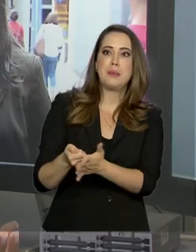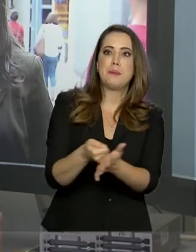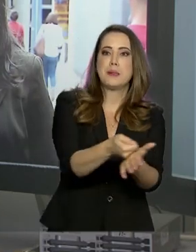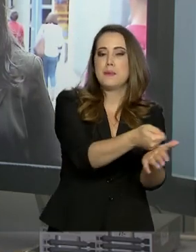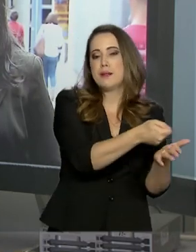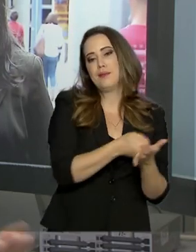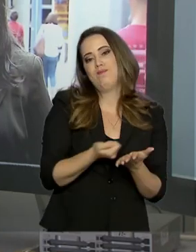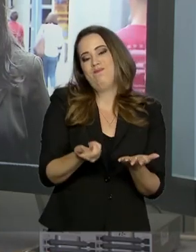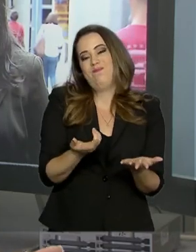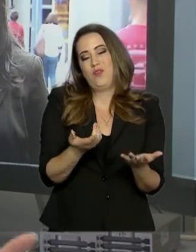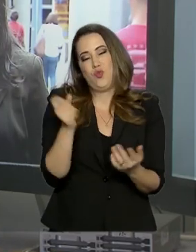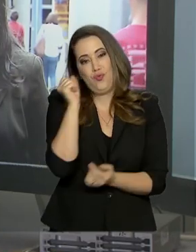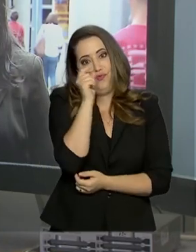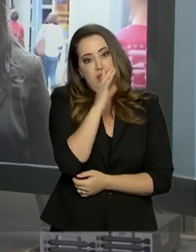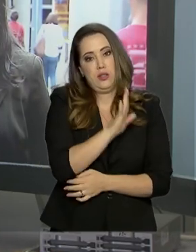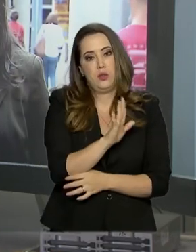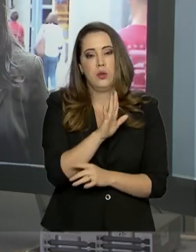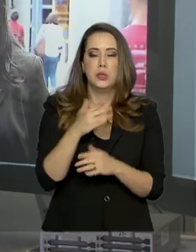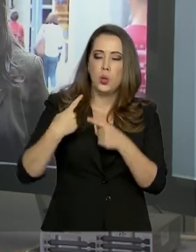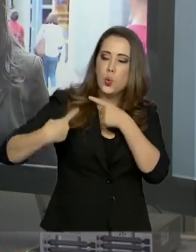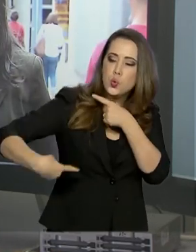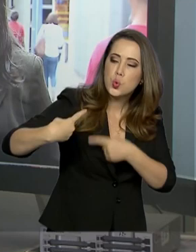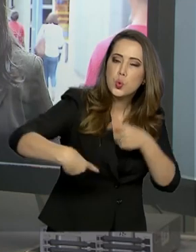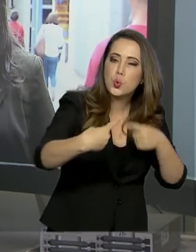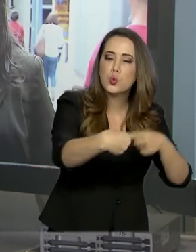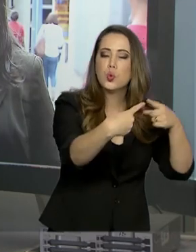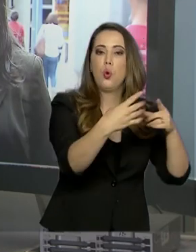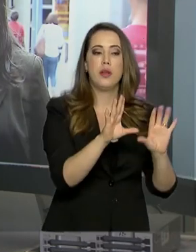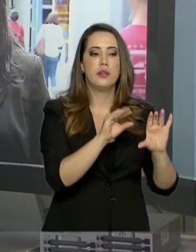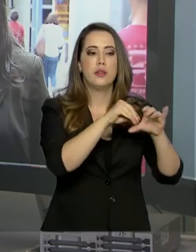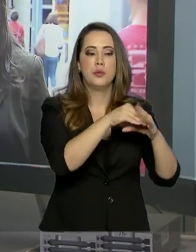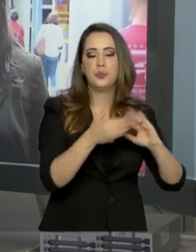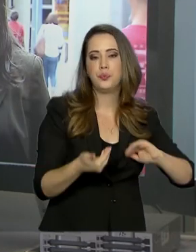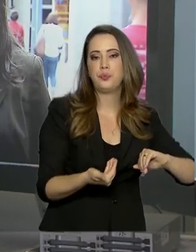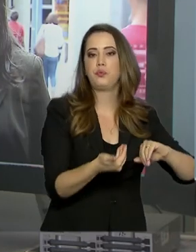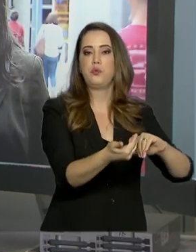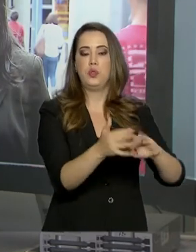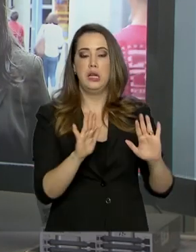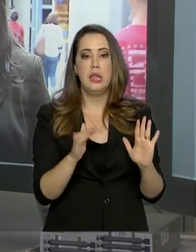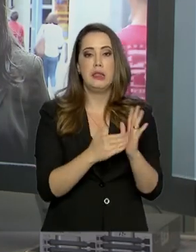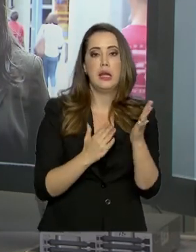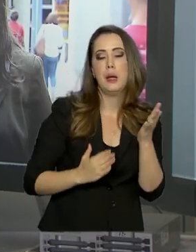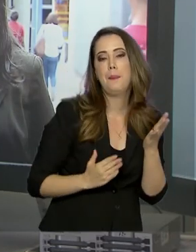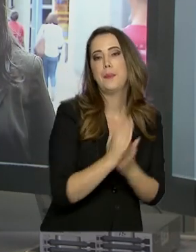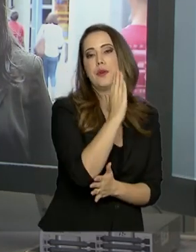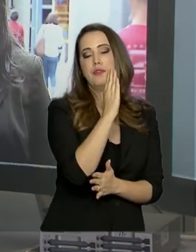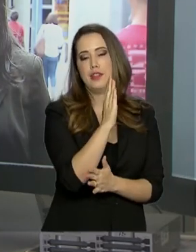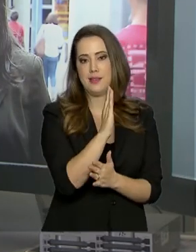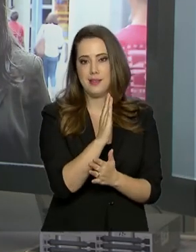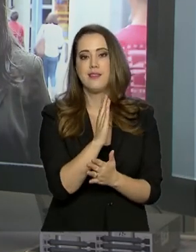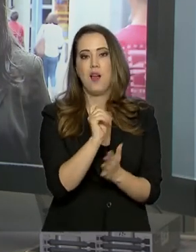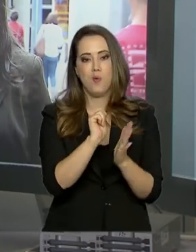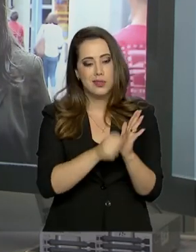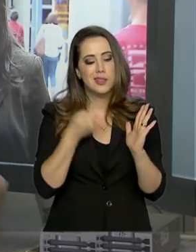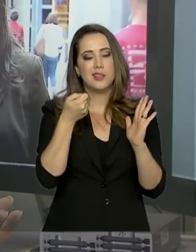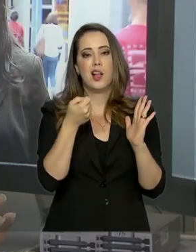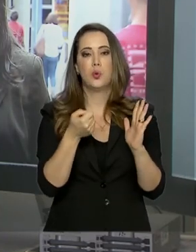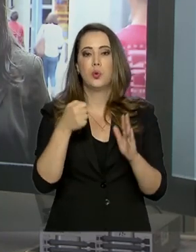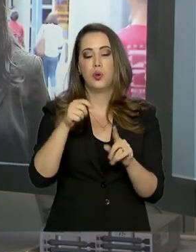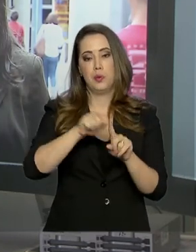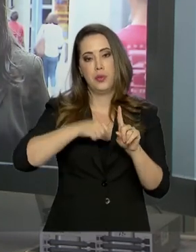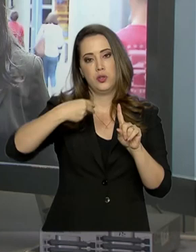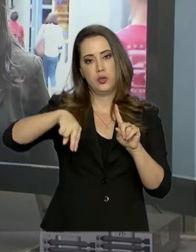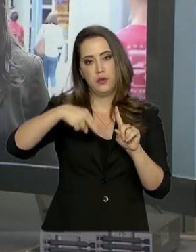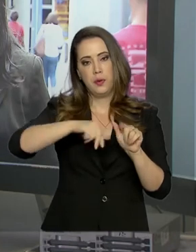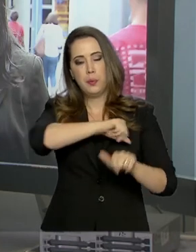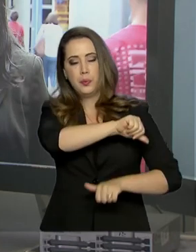o sistema. De lá para cá, foram debates e discussões no Congresso Nacional até a aprovação e sanção em novembro, uma proposta